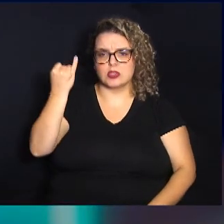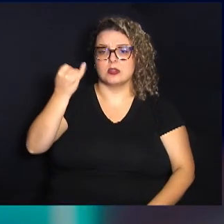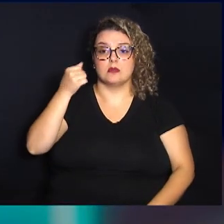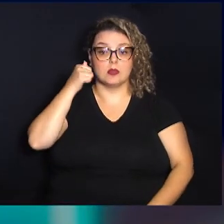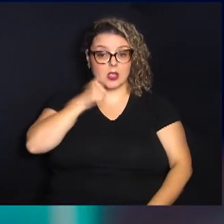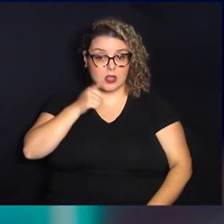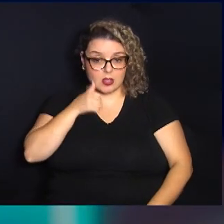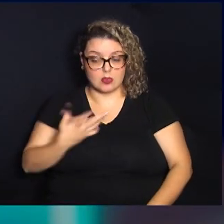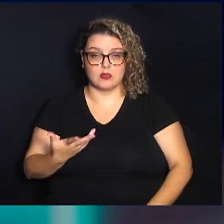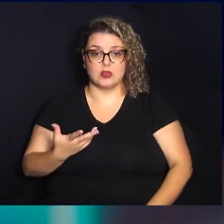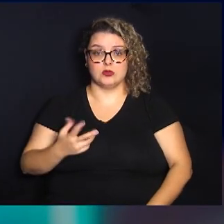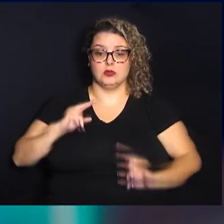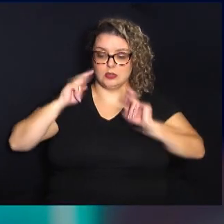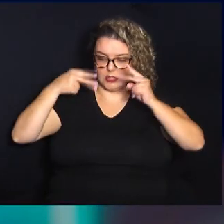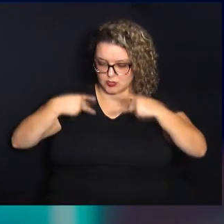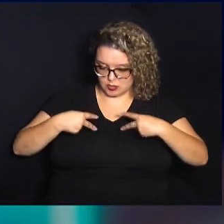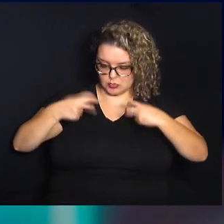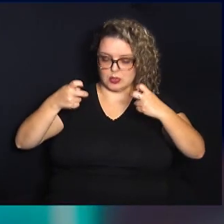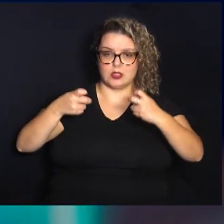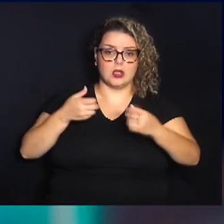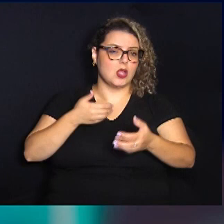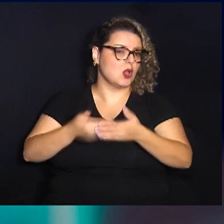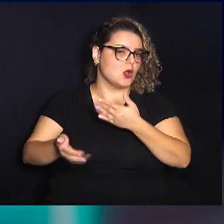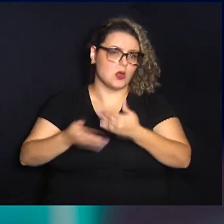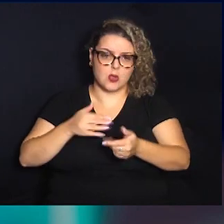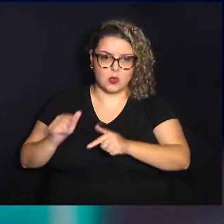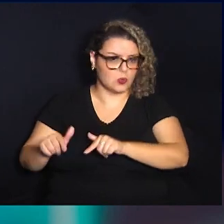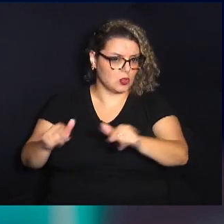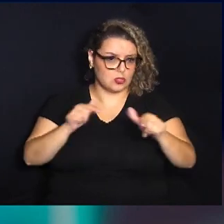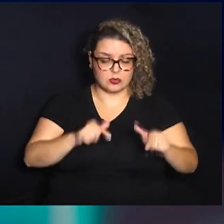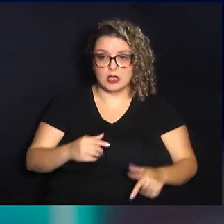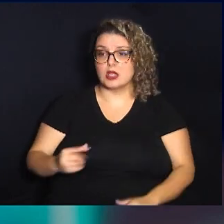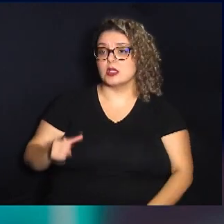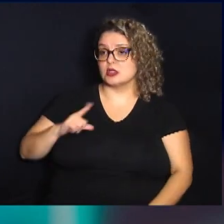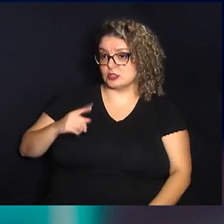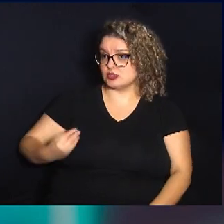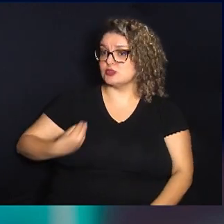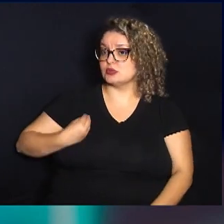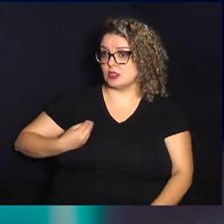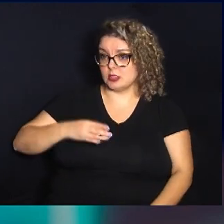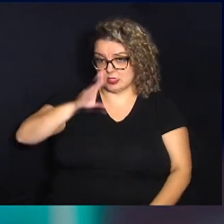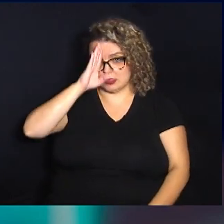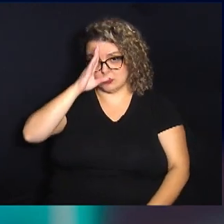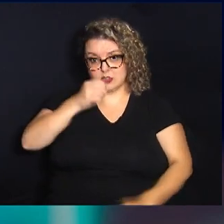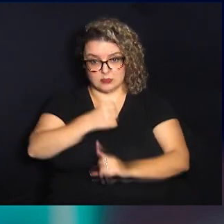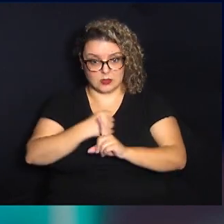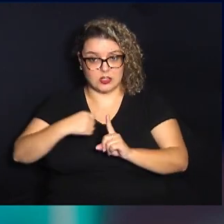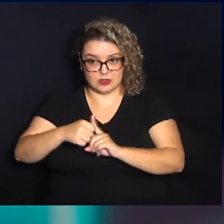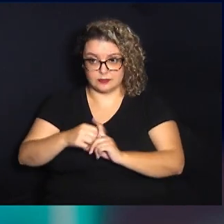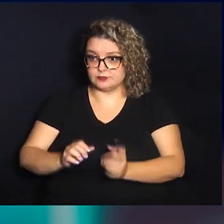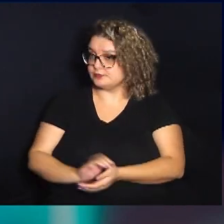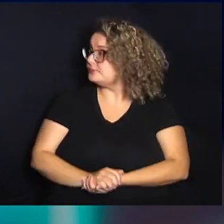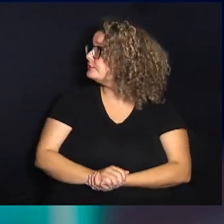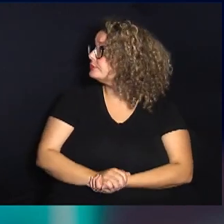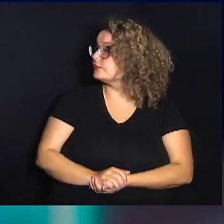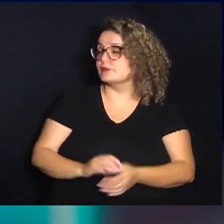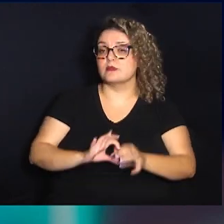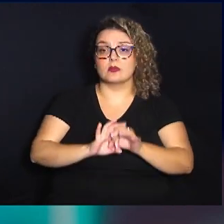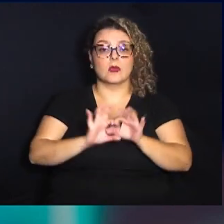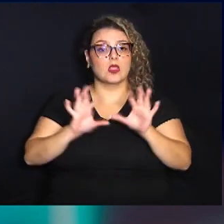mulheres se reconheçam em qualquer espaço que estiver principalmente na sociedade. Traz autonomia